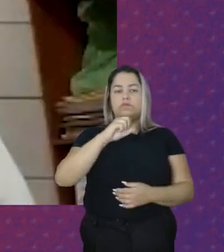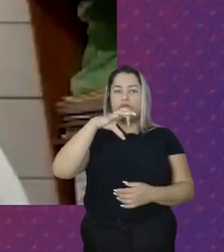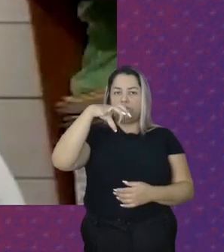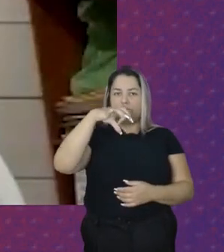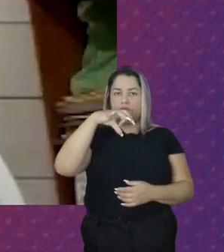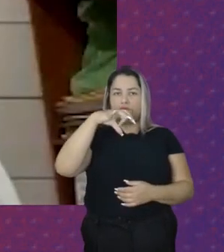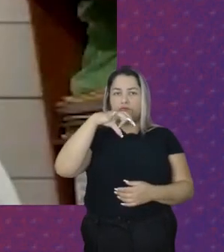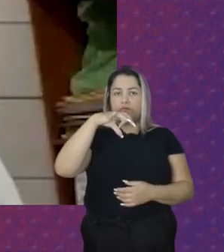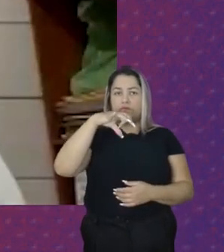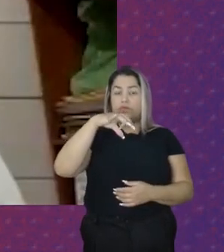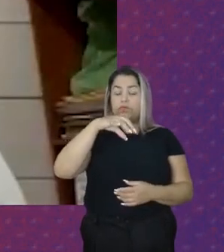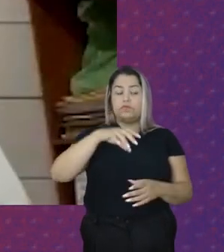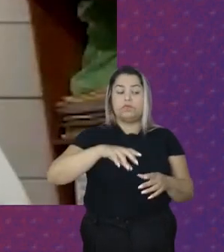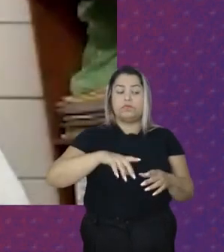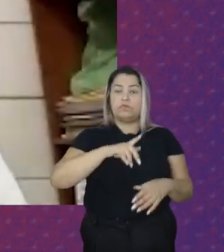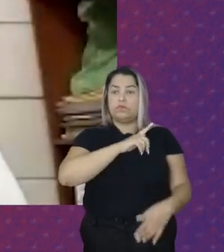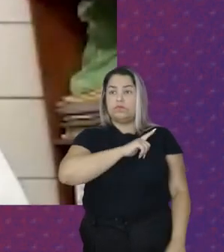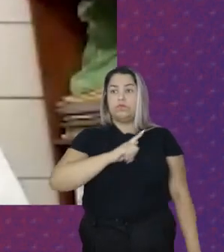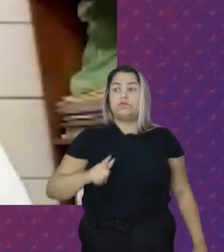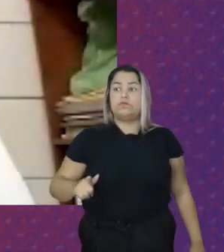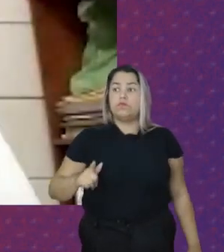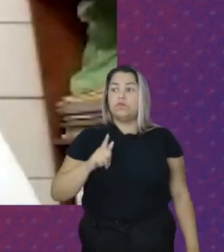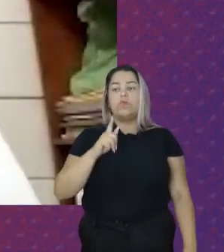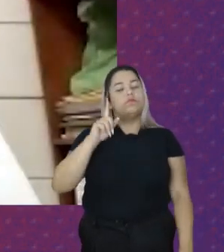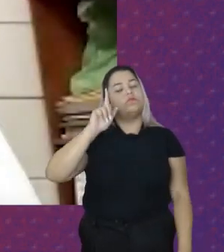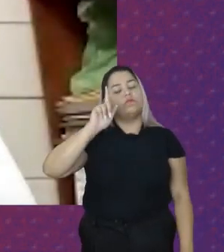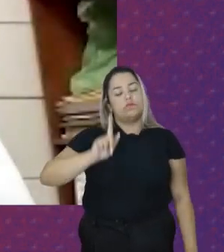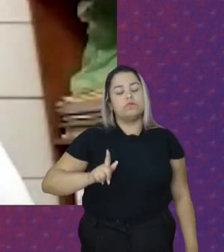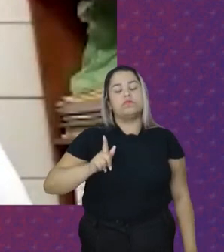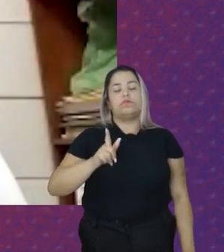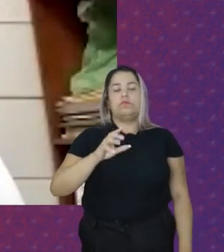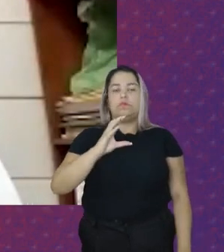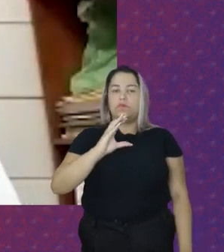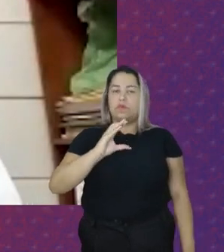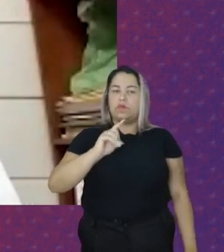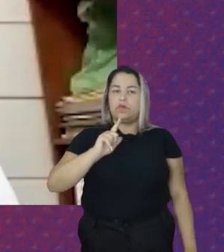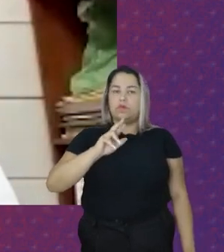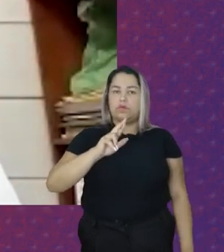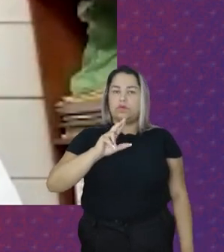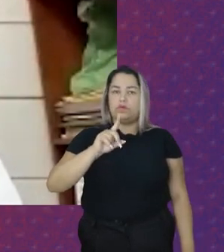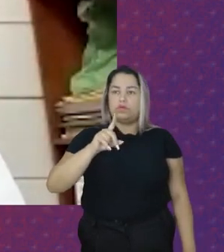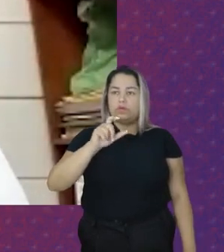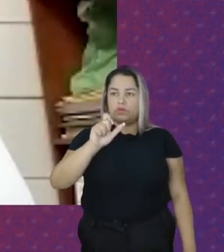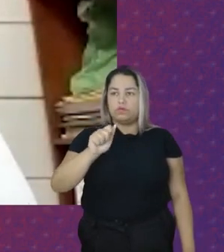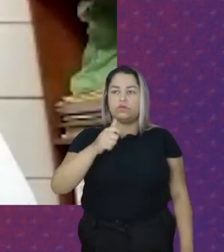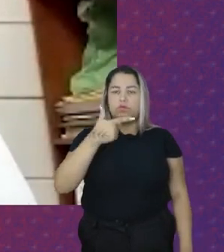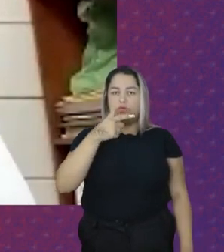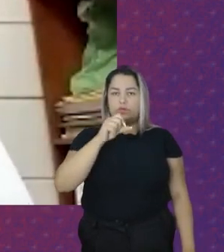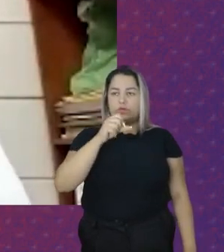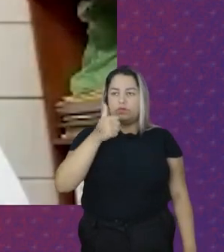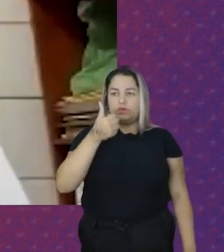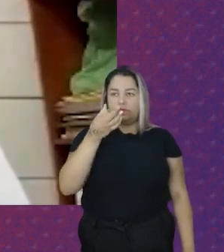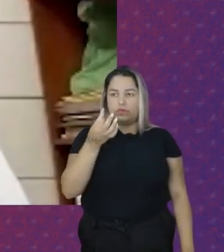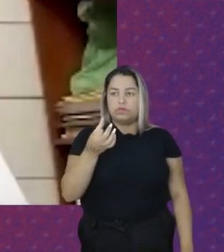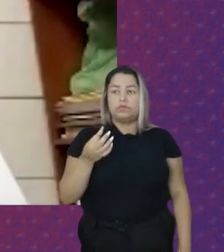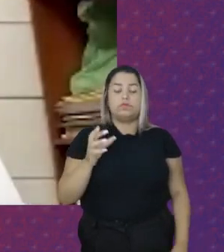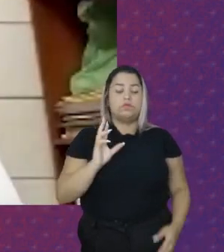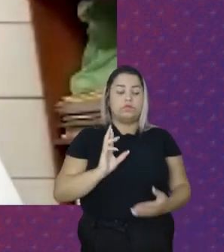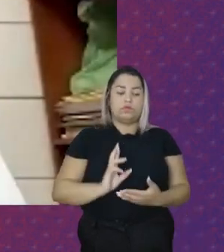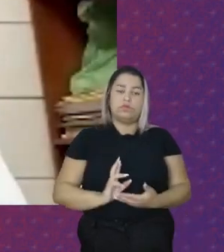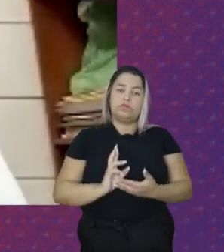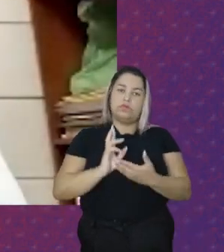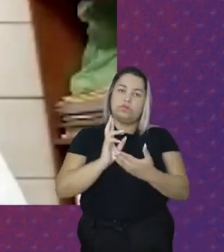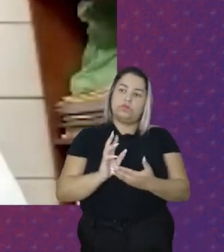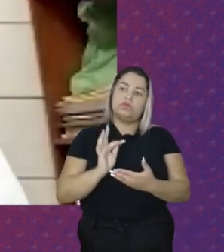Foi tudo Na gestão Da Creuza Que passou 14 anos Então Desde 2016 Eu estou Representando